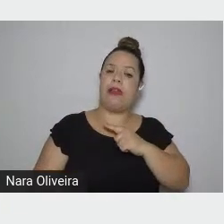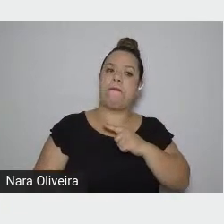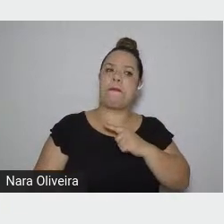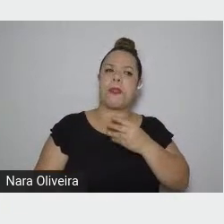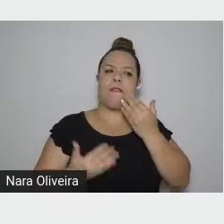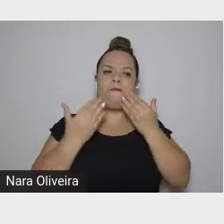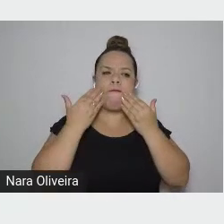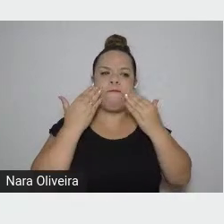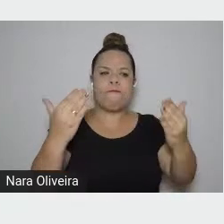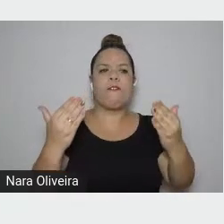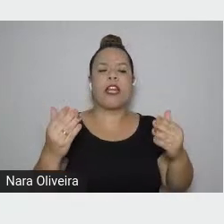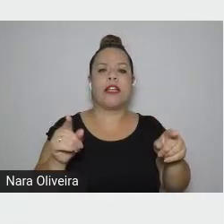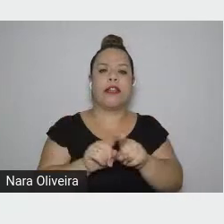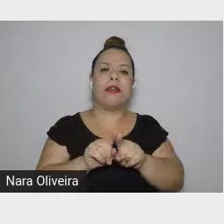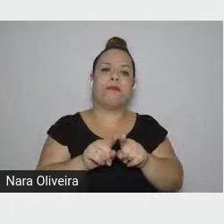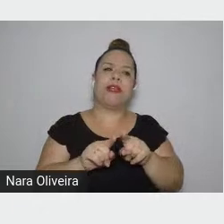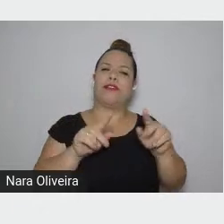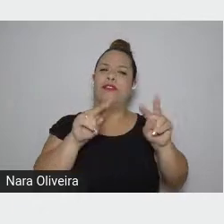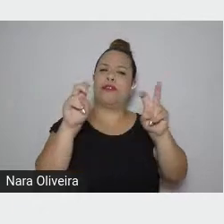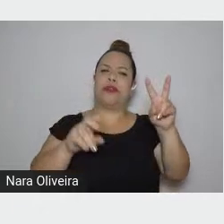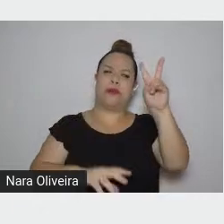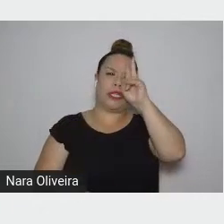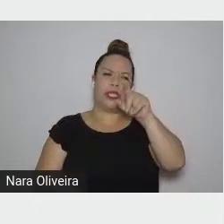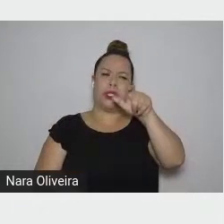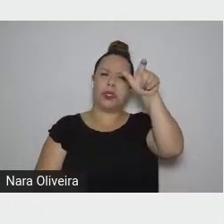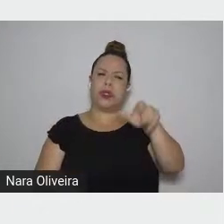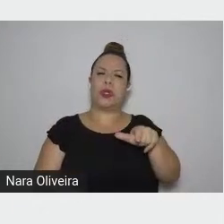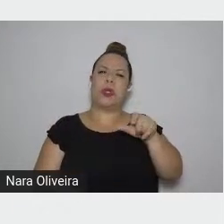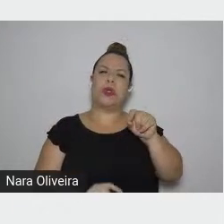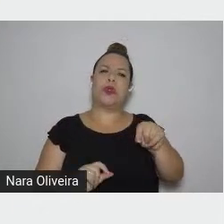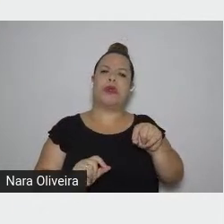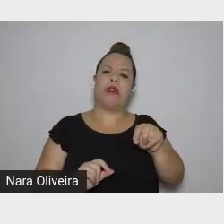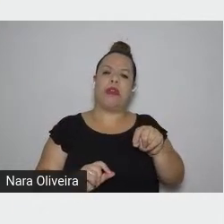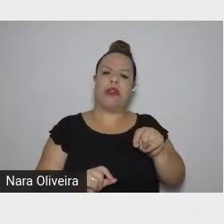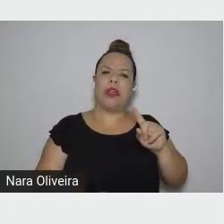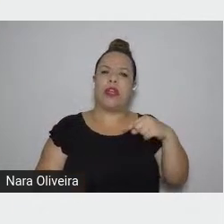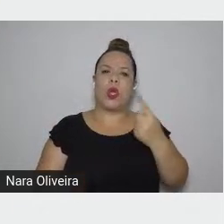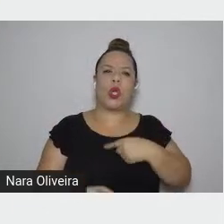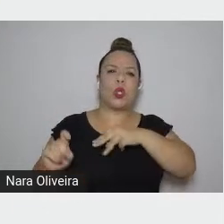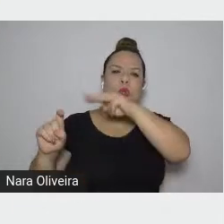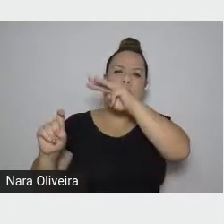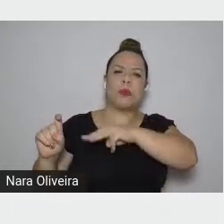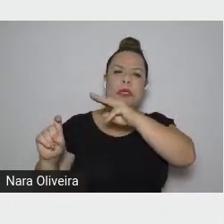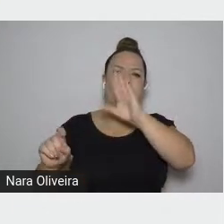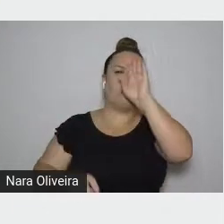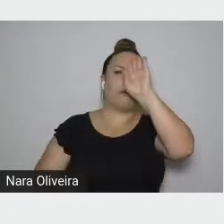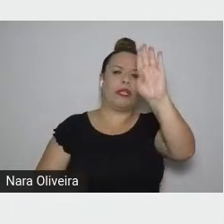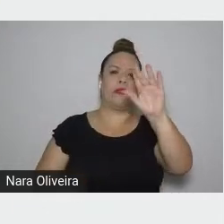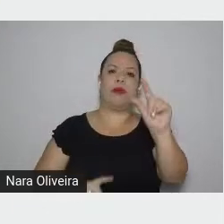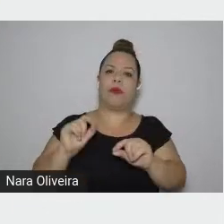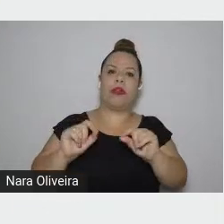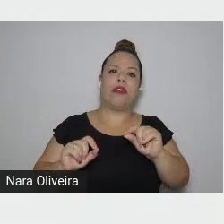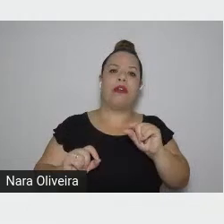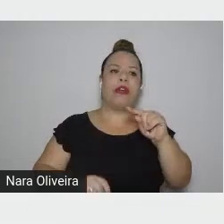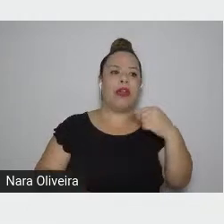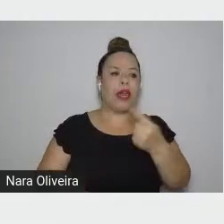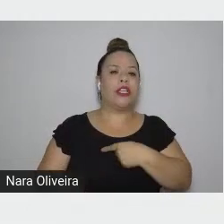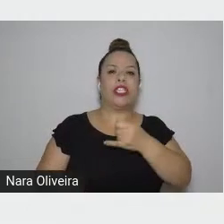essa história que é o nosso mito fundador, quer a gente seja